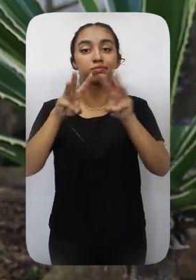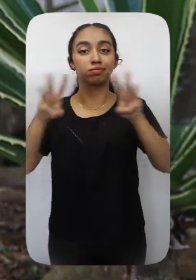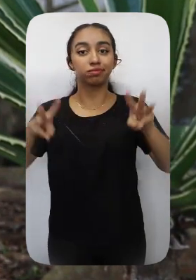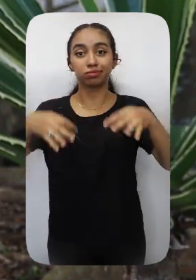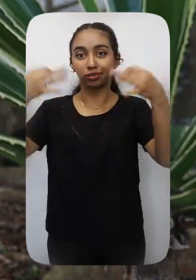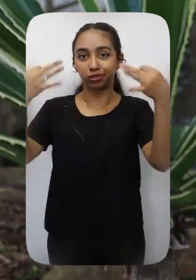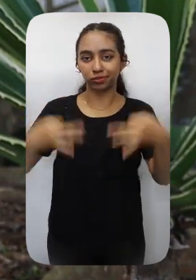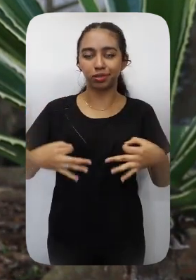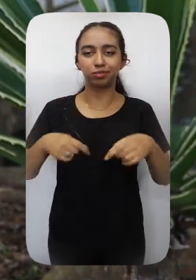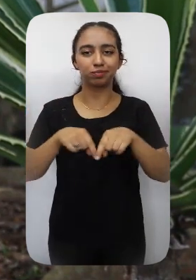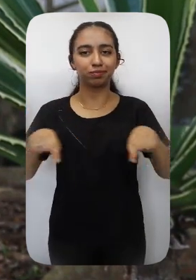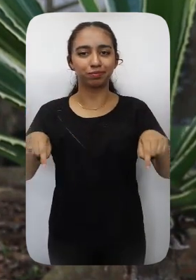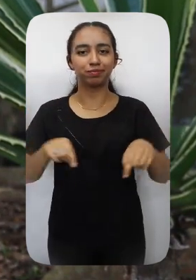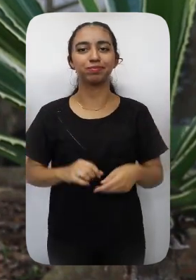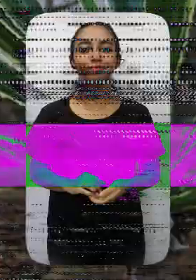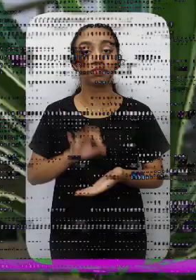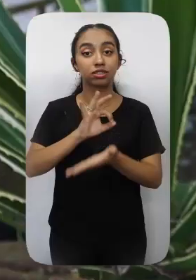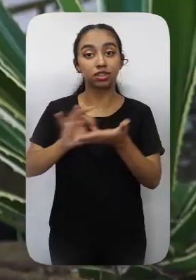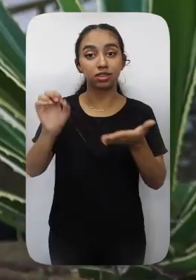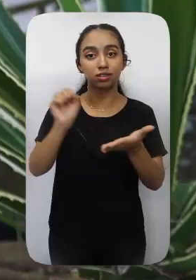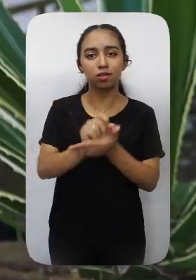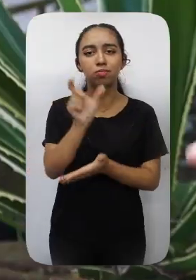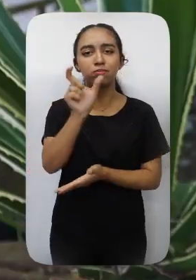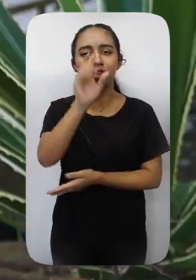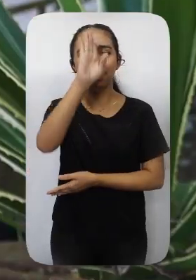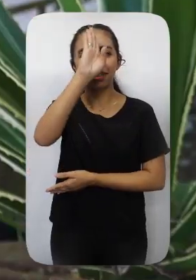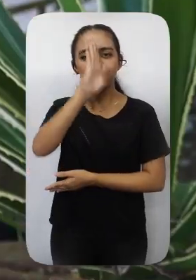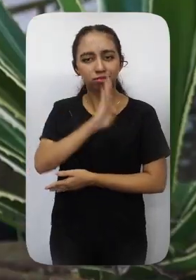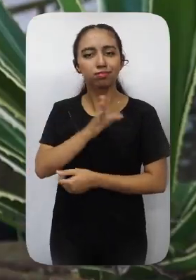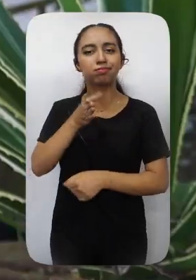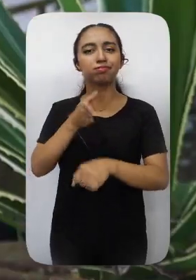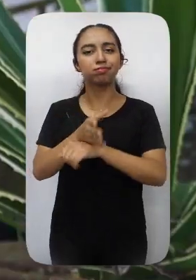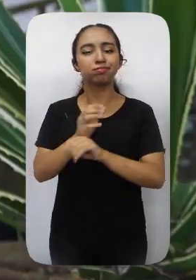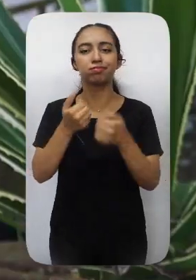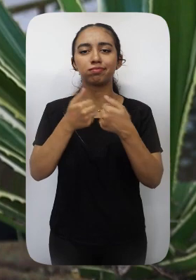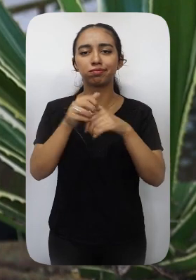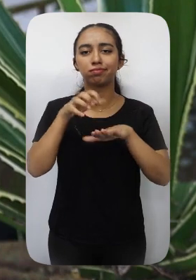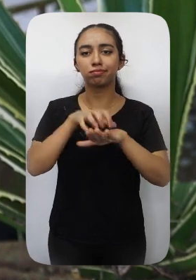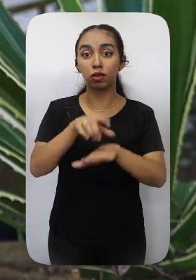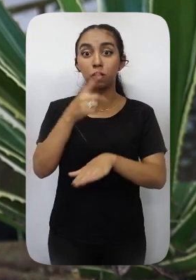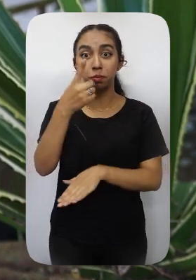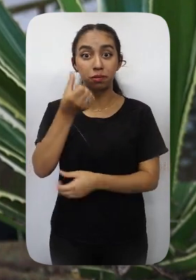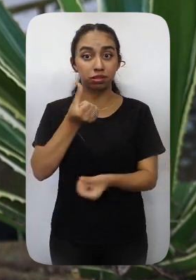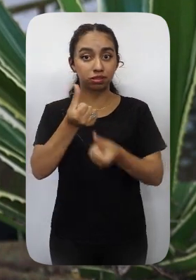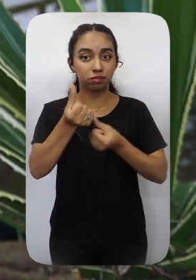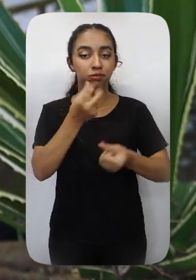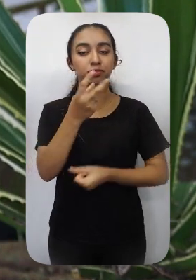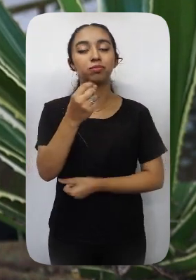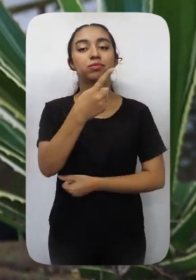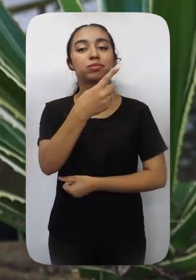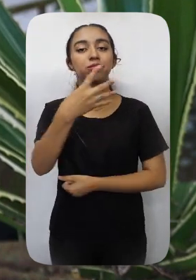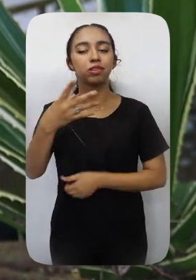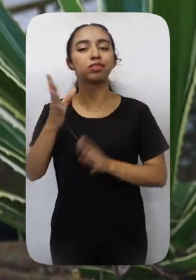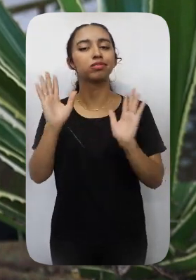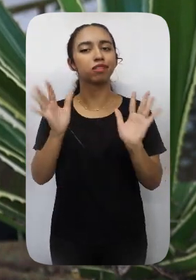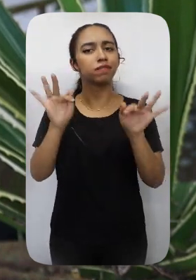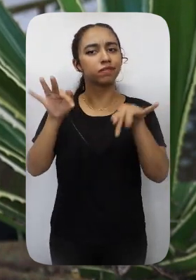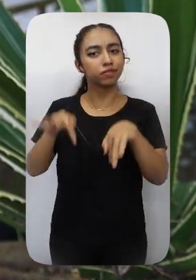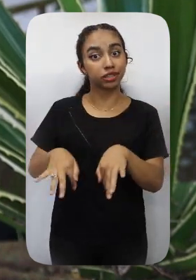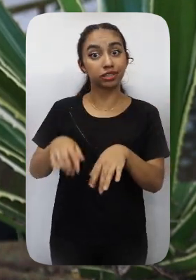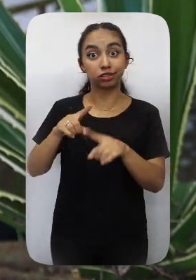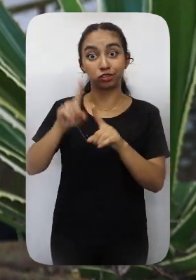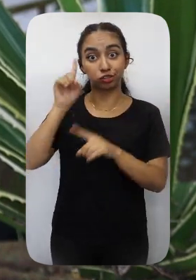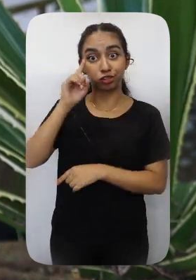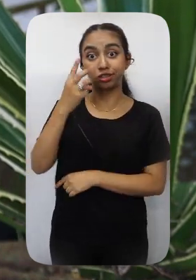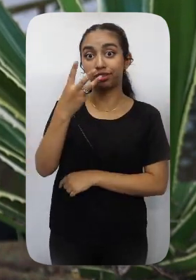e dias das ações, acesse nosso site oficial. Inscrições para o passe-livre estudantil referente ao primeiro semestre de 2024